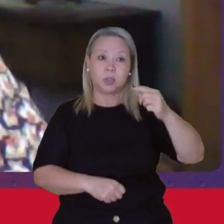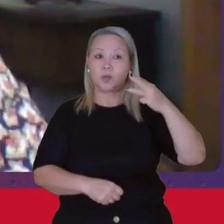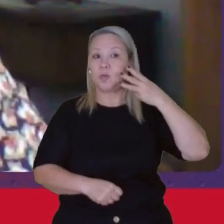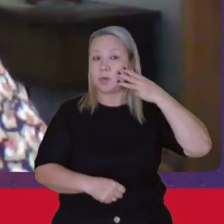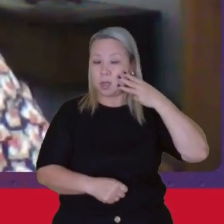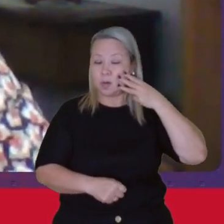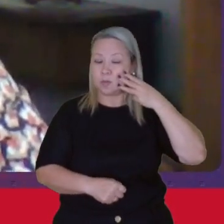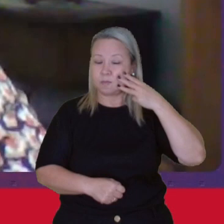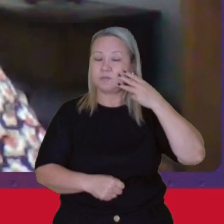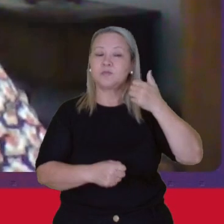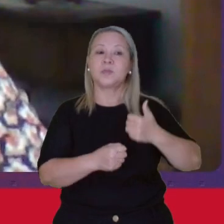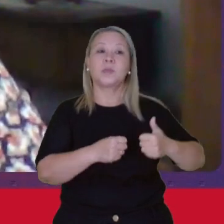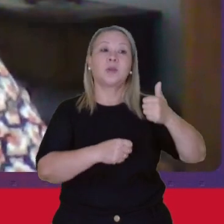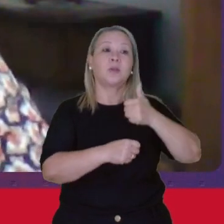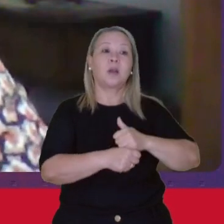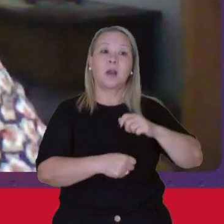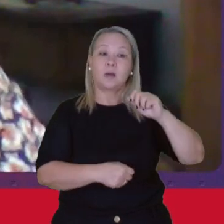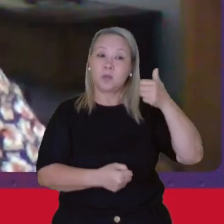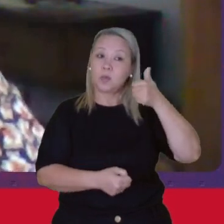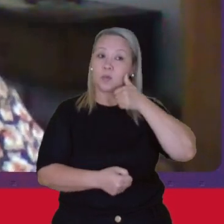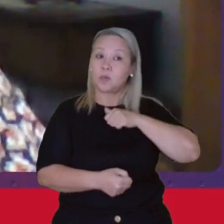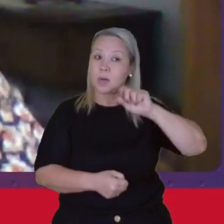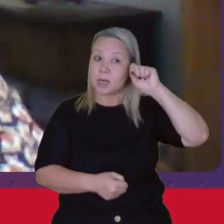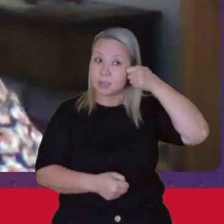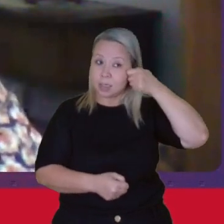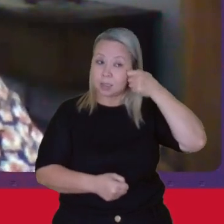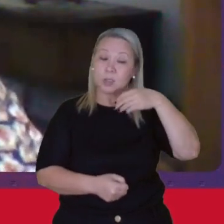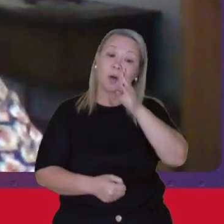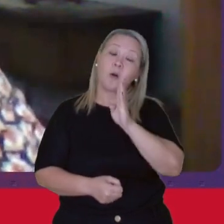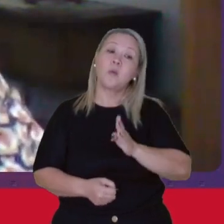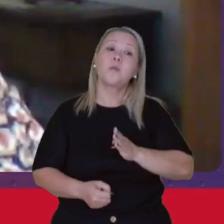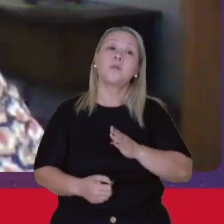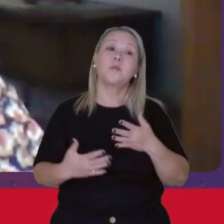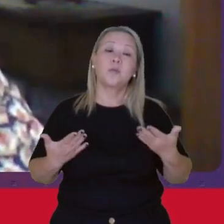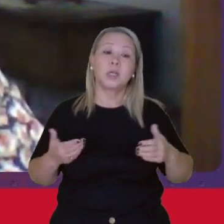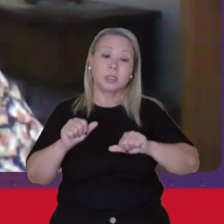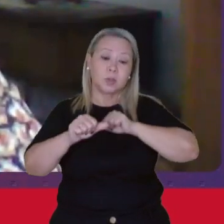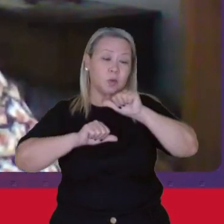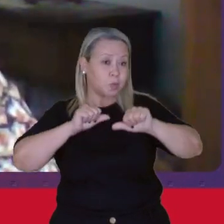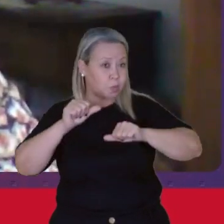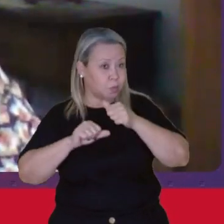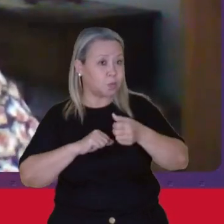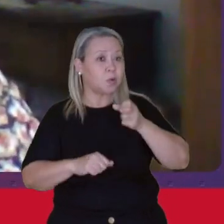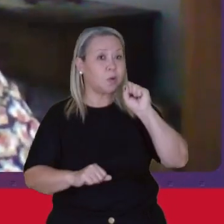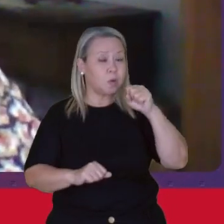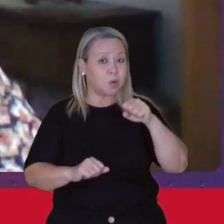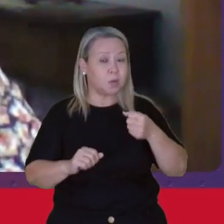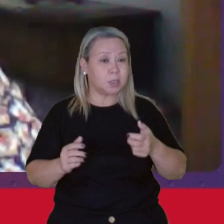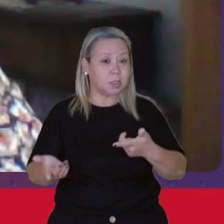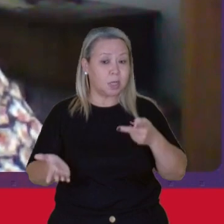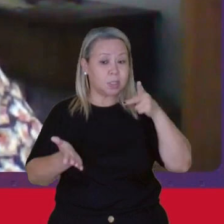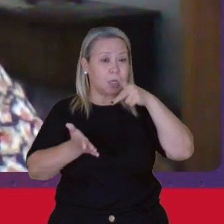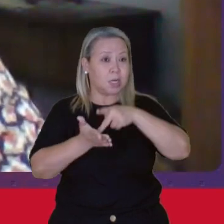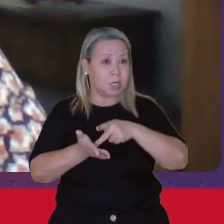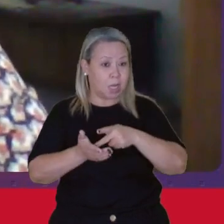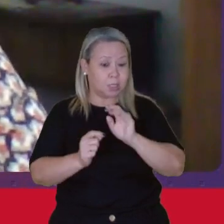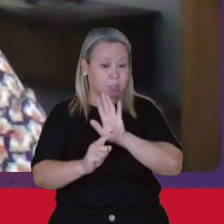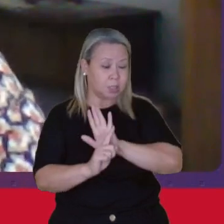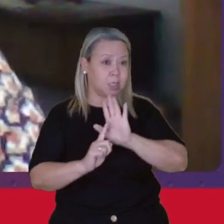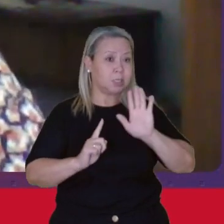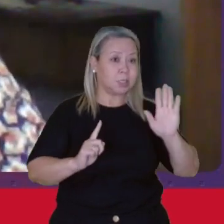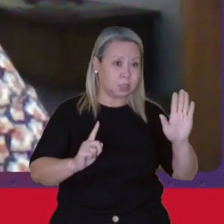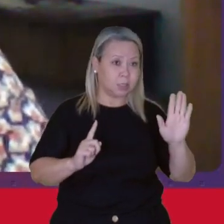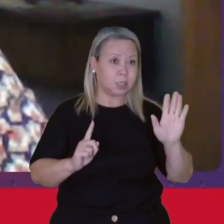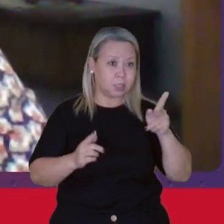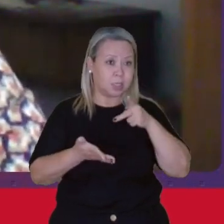mulheres negras Então o Brasil alterou sim Esse quadro, esse cenário Nas